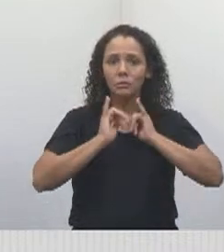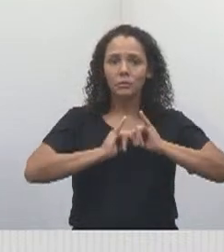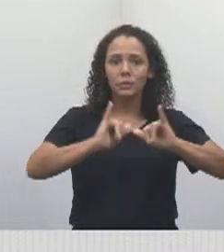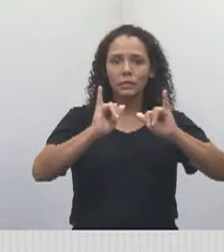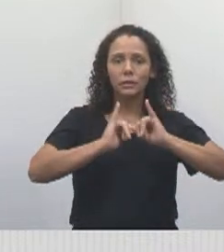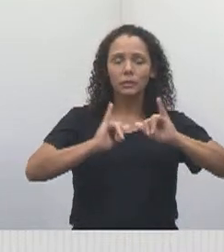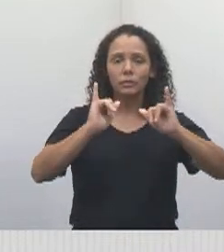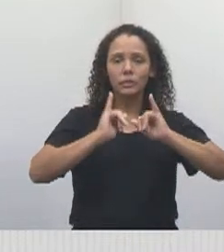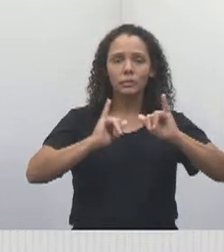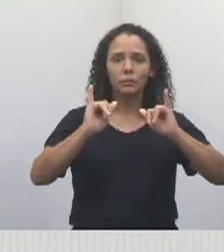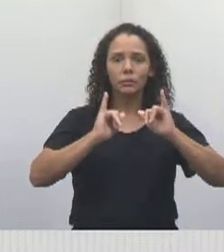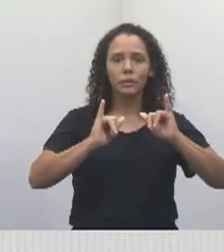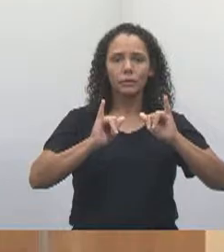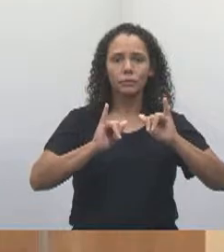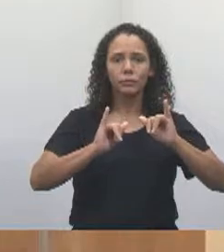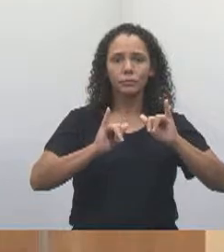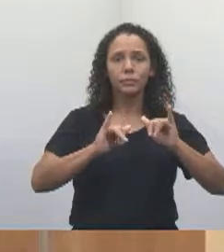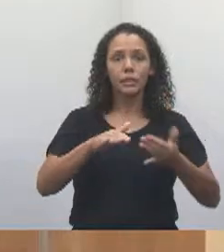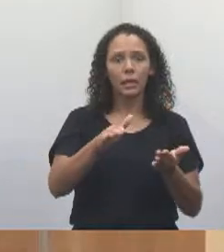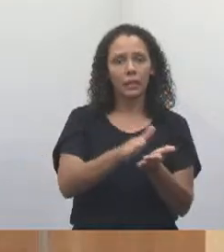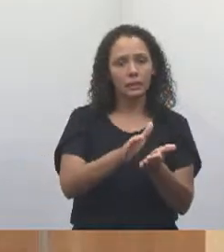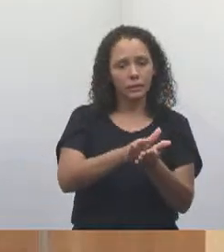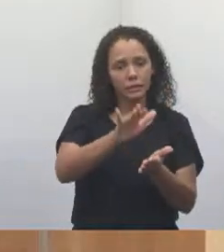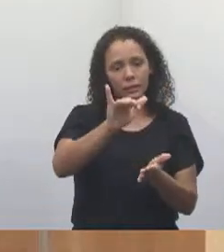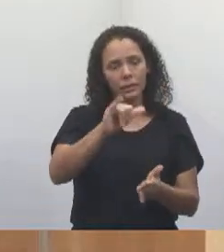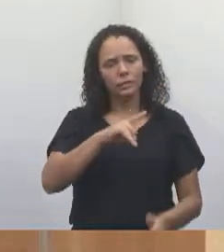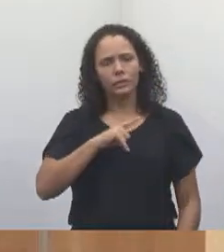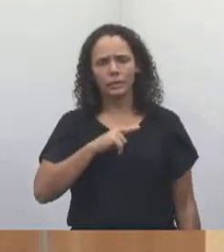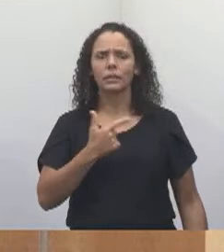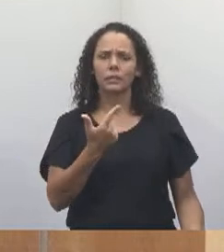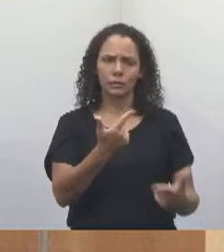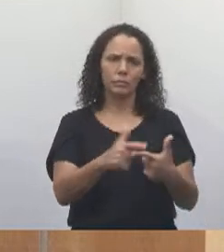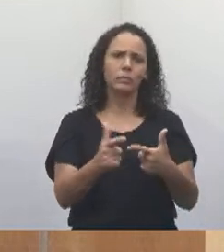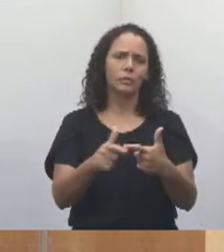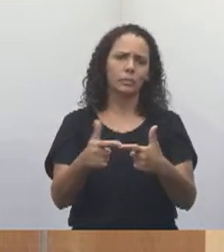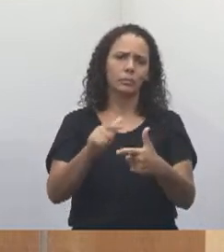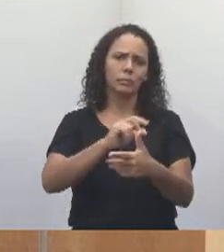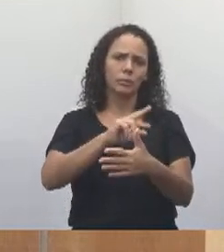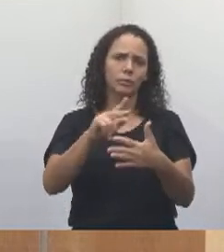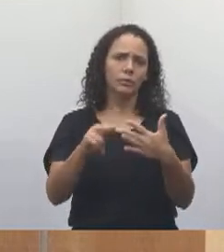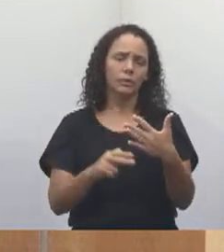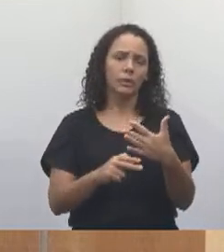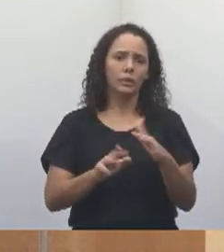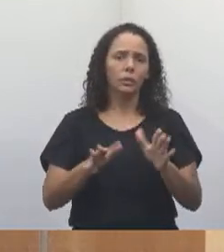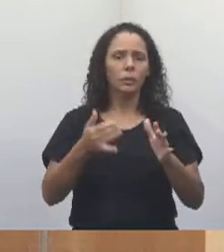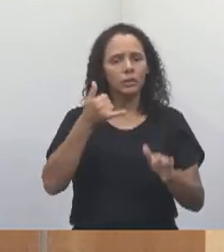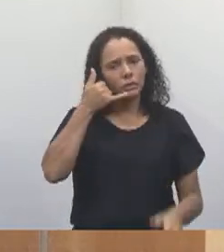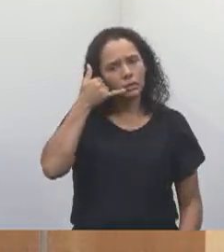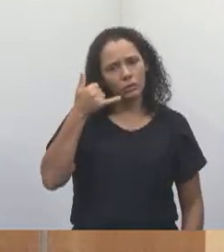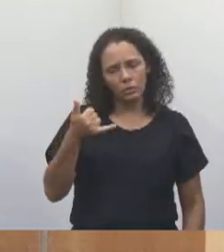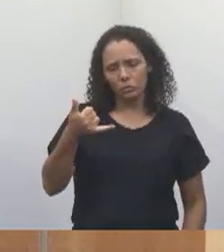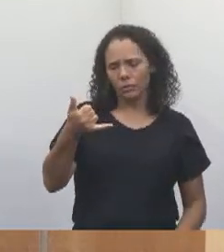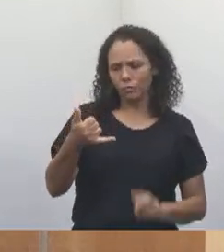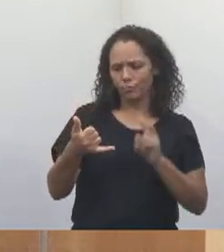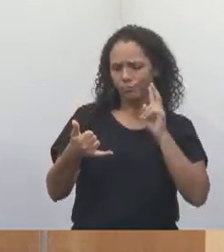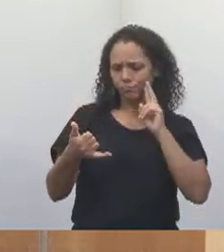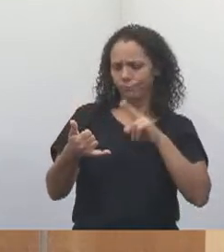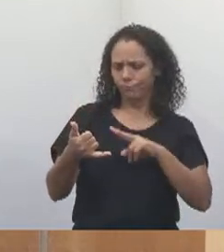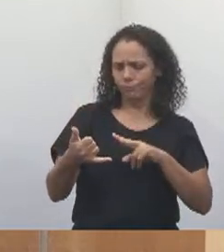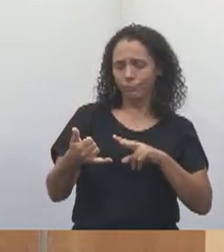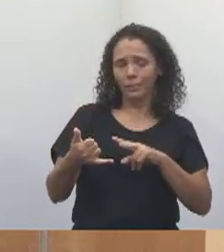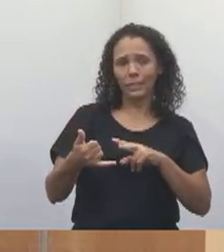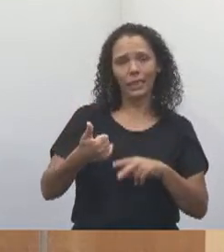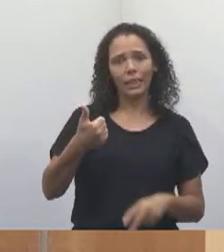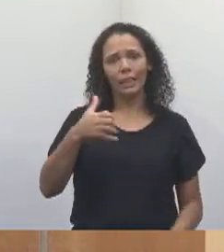Sei que a cidade convive com problemas. O celular, na hora que eu abro ali, já tem pelo menos